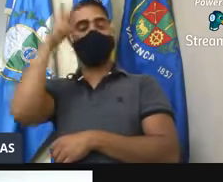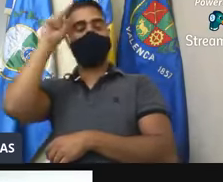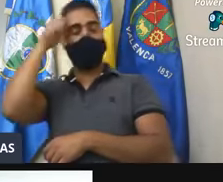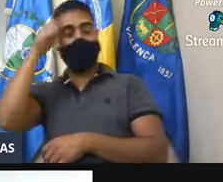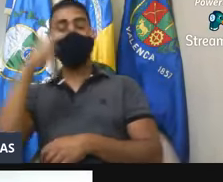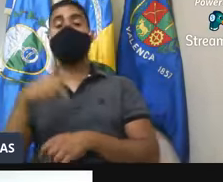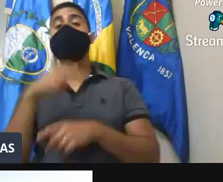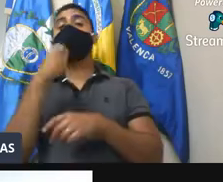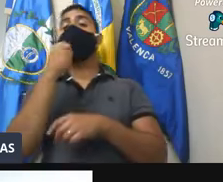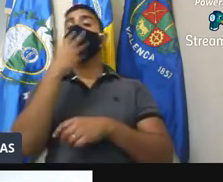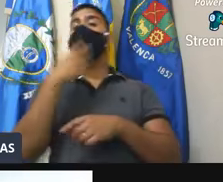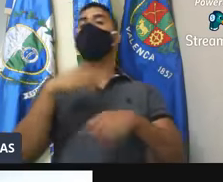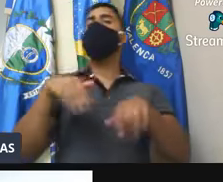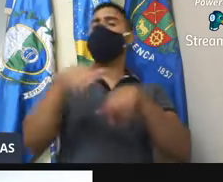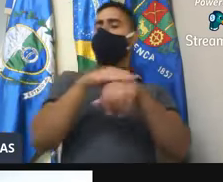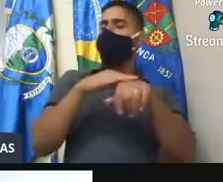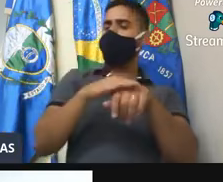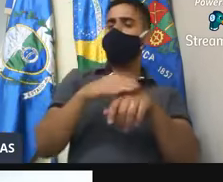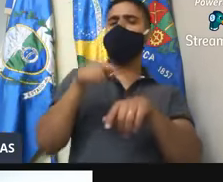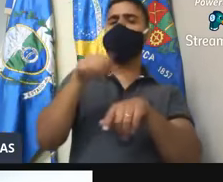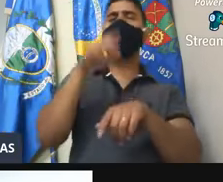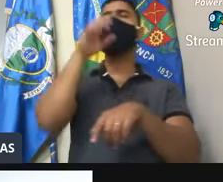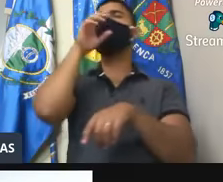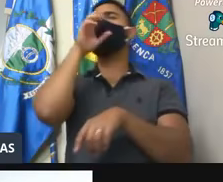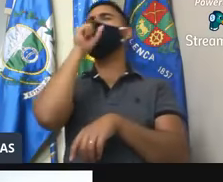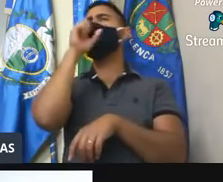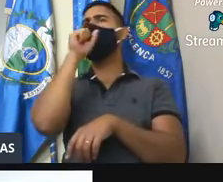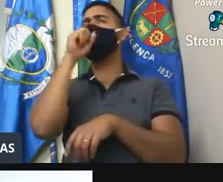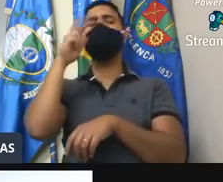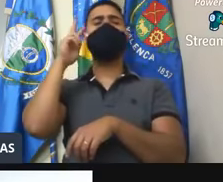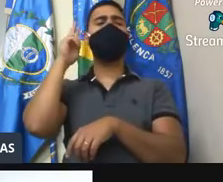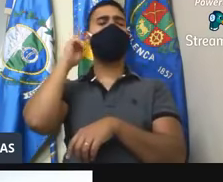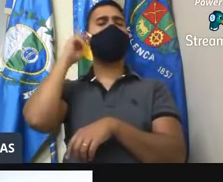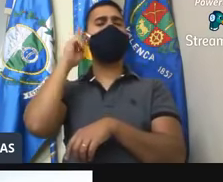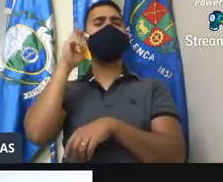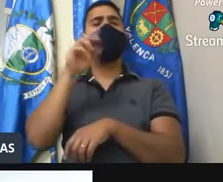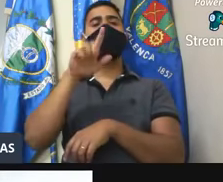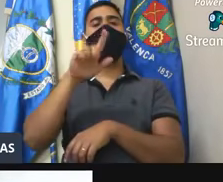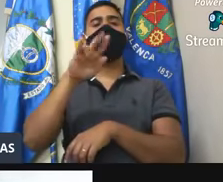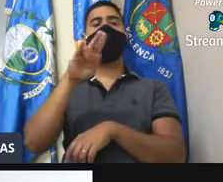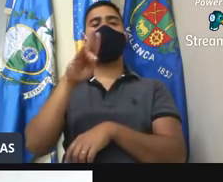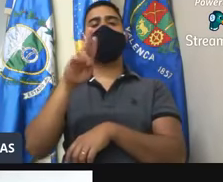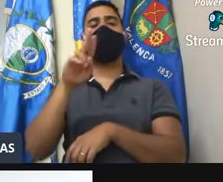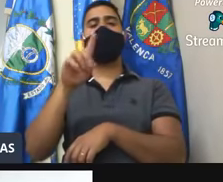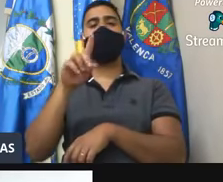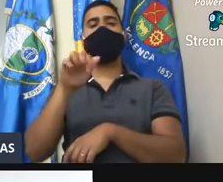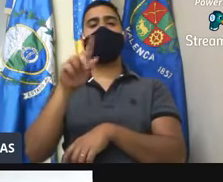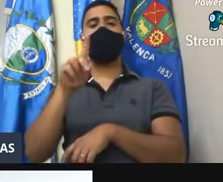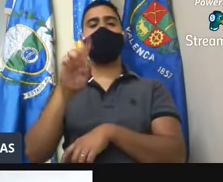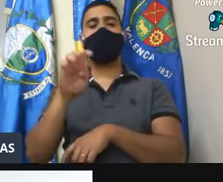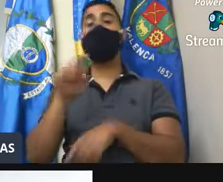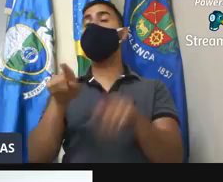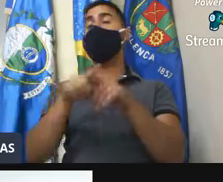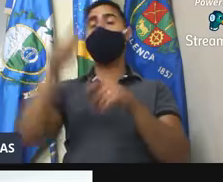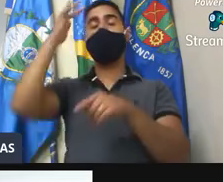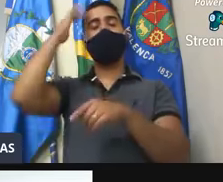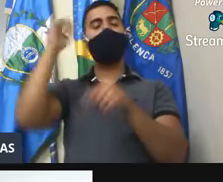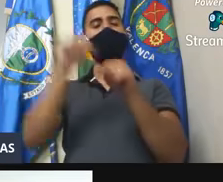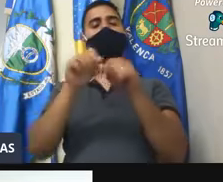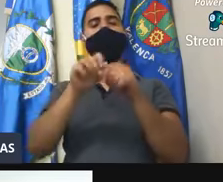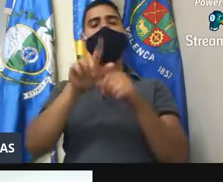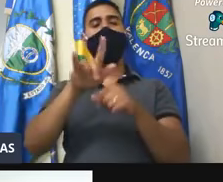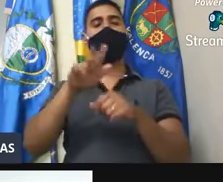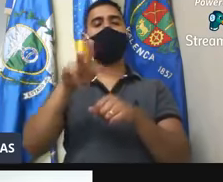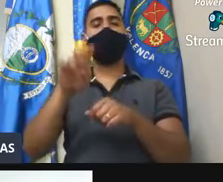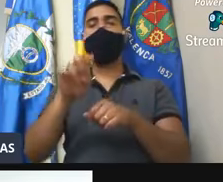vai ser um prazer estar falando com vocês. Vai ser sábado na Rádio Liberdade FM e amanhã eu vou estar fazendo a minha live. A partir, o